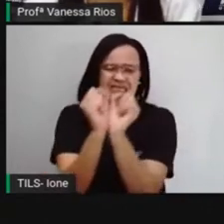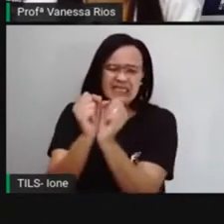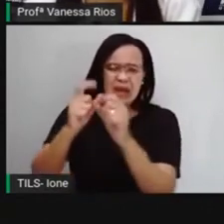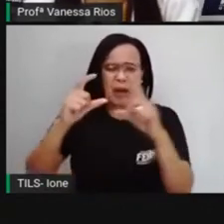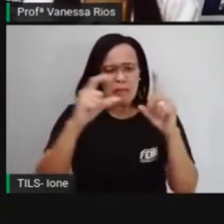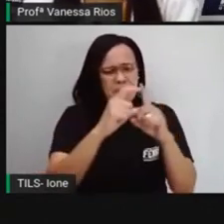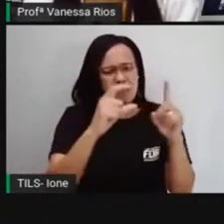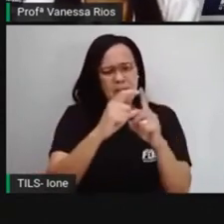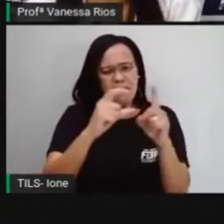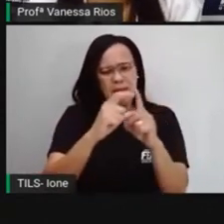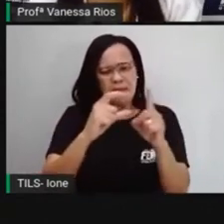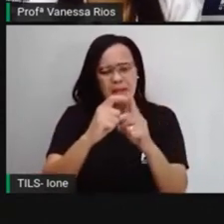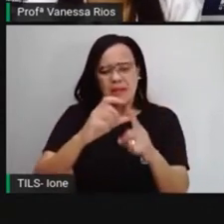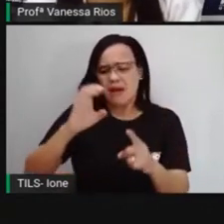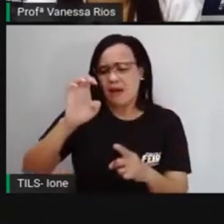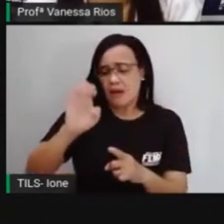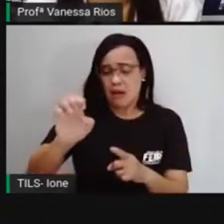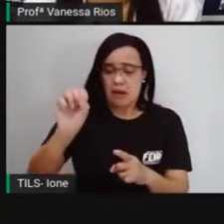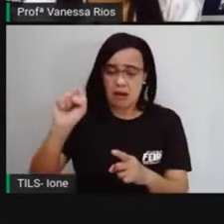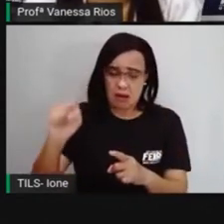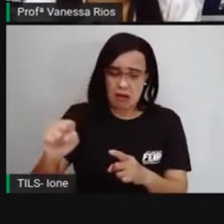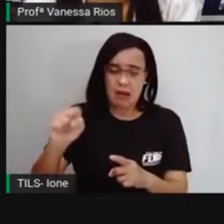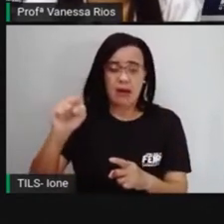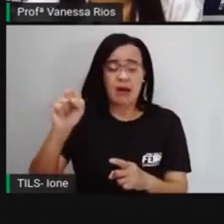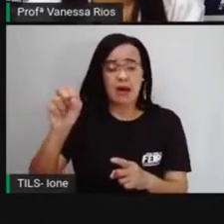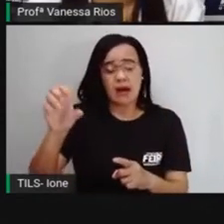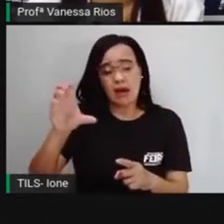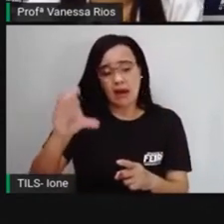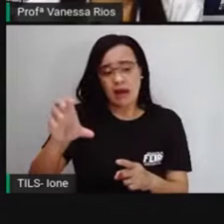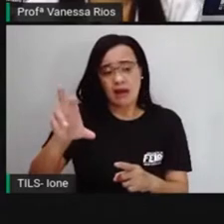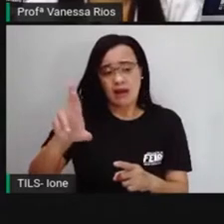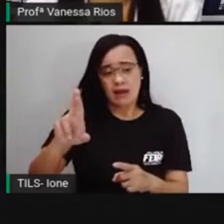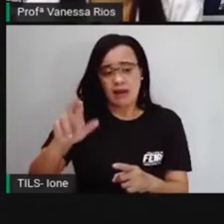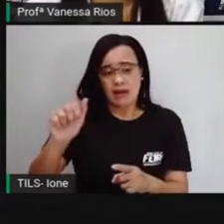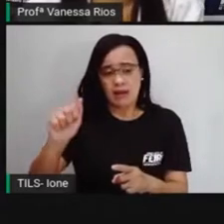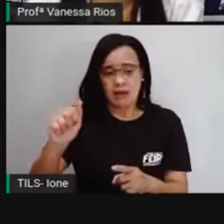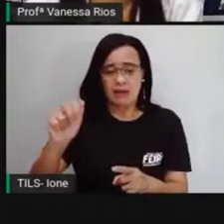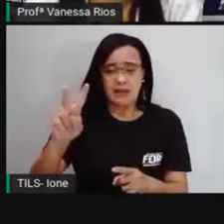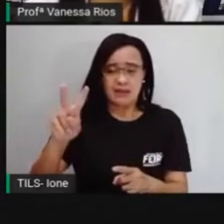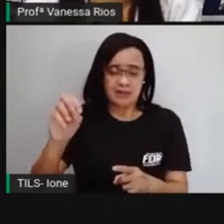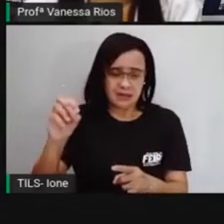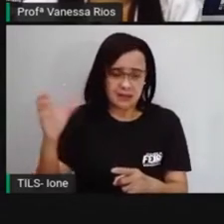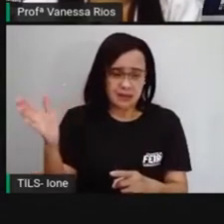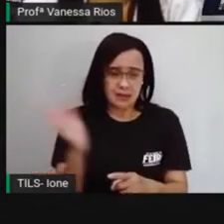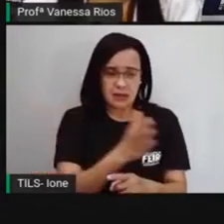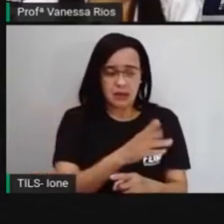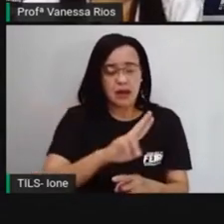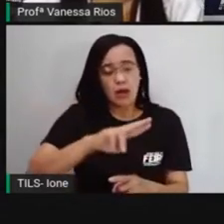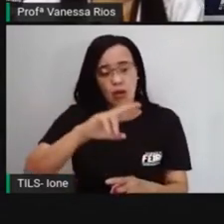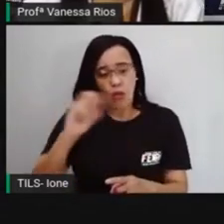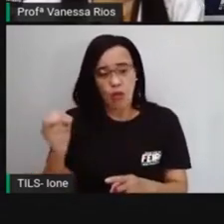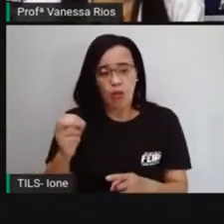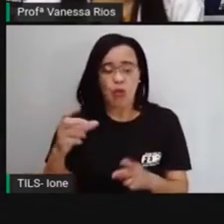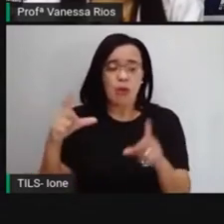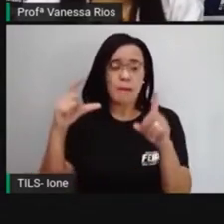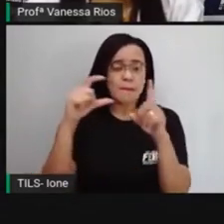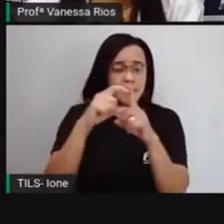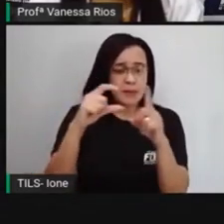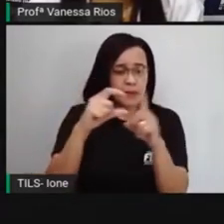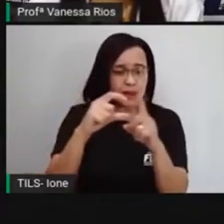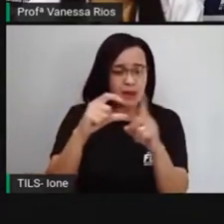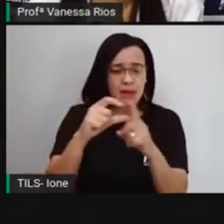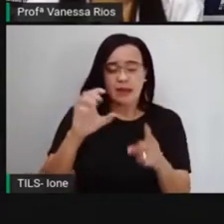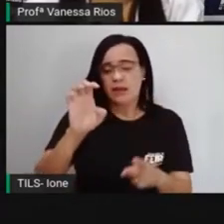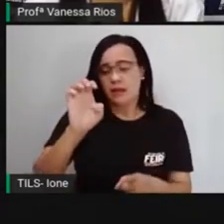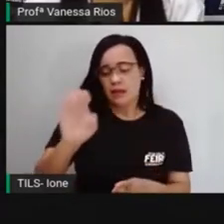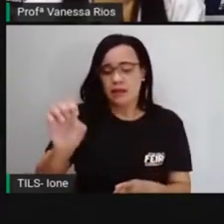e a palavra escravizado, e é importante a gente fazer essa observação, né, ninguém é escravo porque quer,